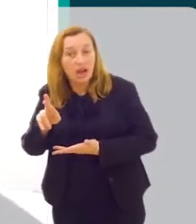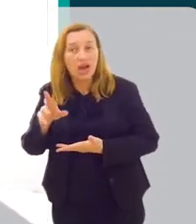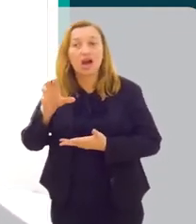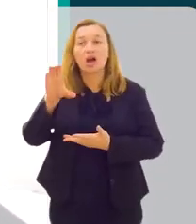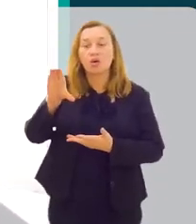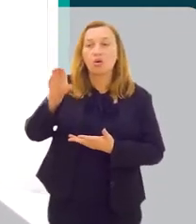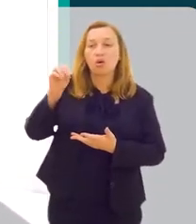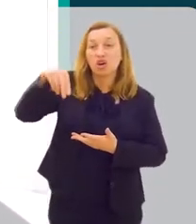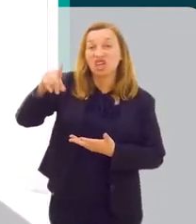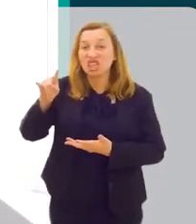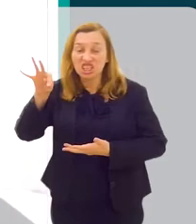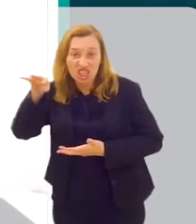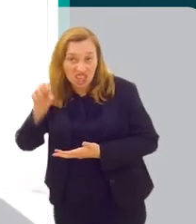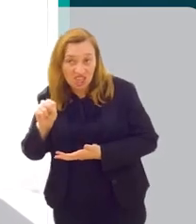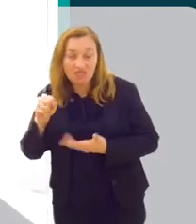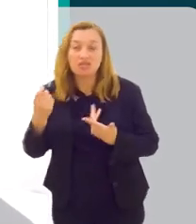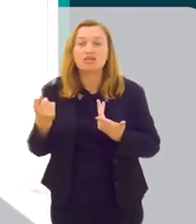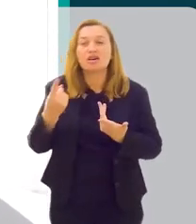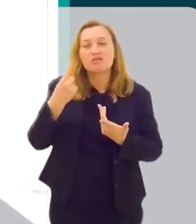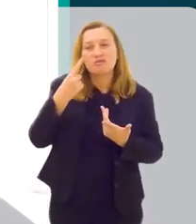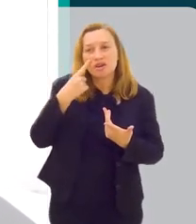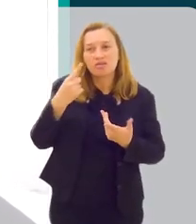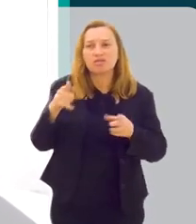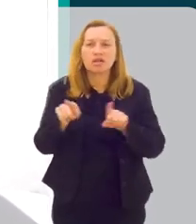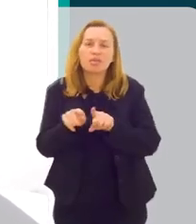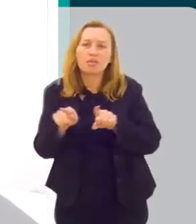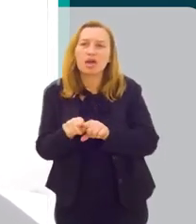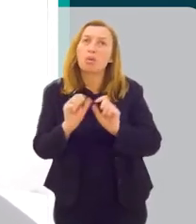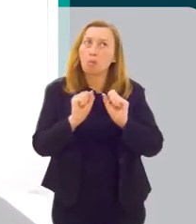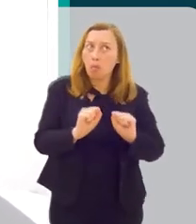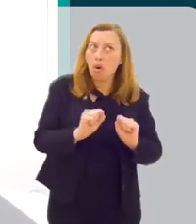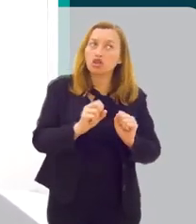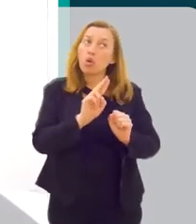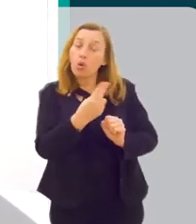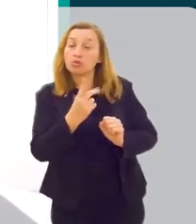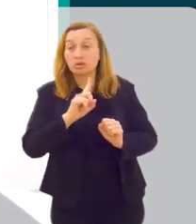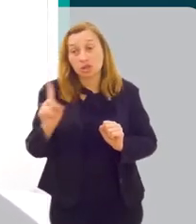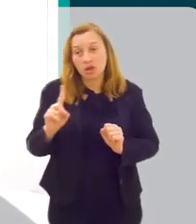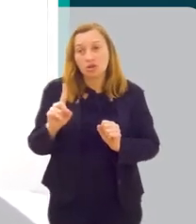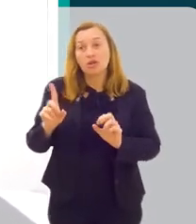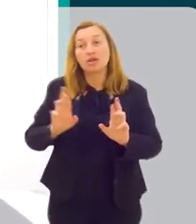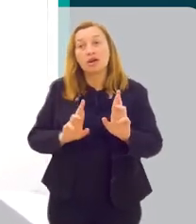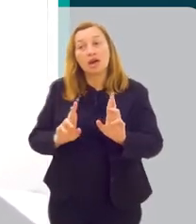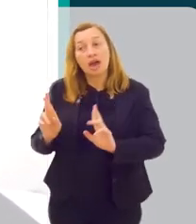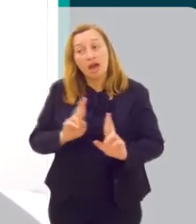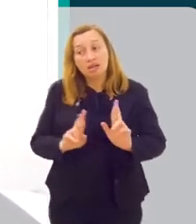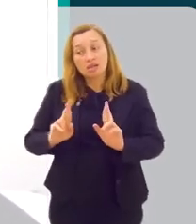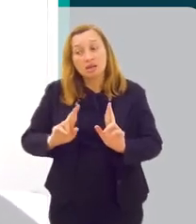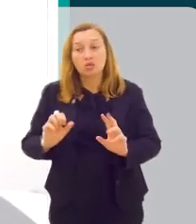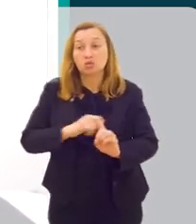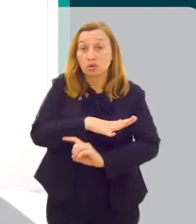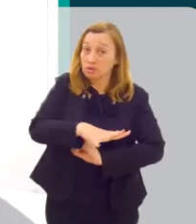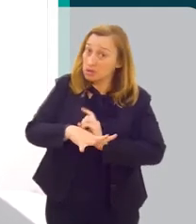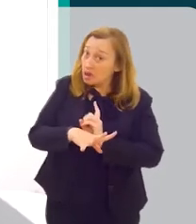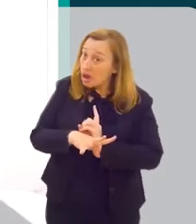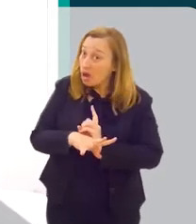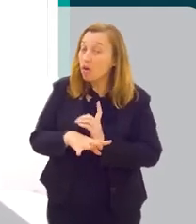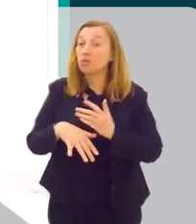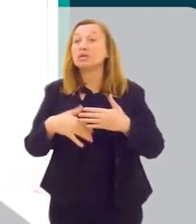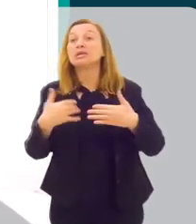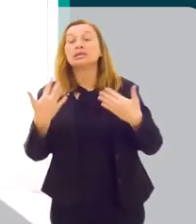pulmonares, cognitivas. A gente vai tendo também, pode ou não ter um comprometimento das relações sociais.